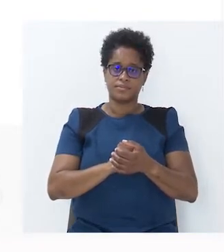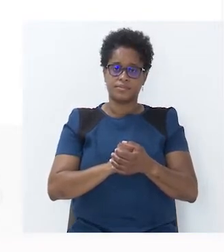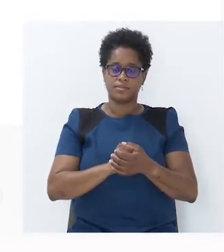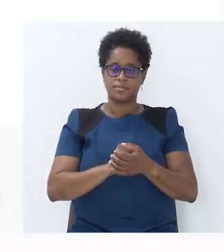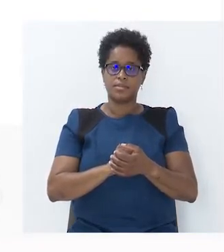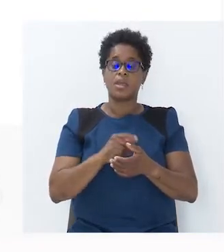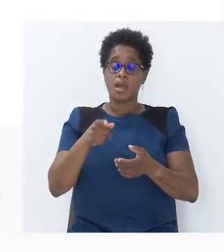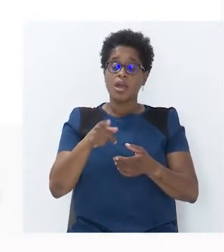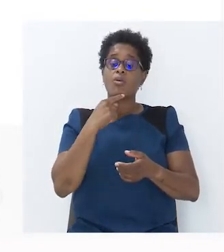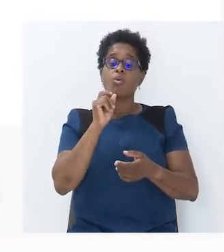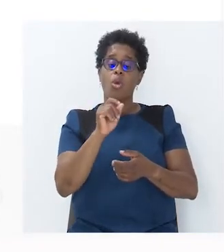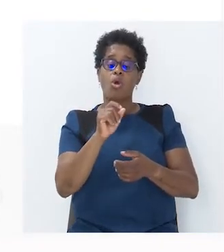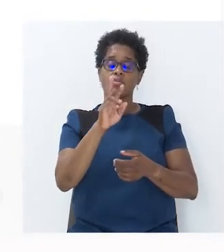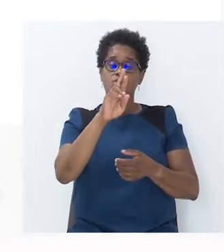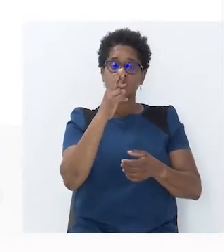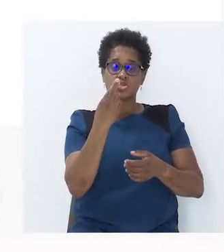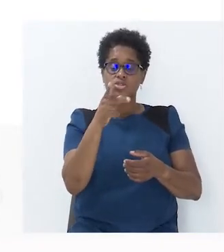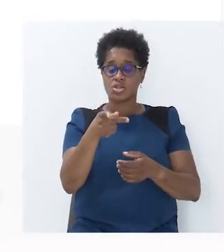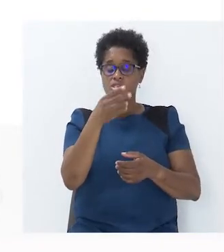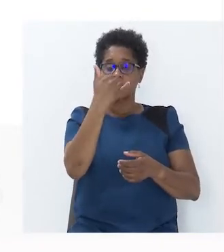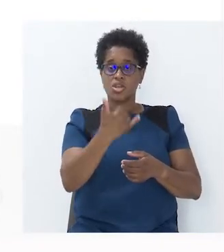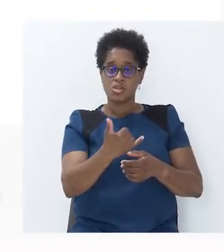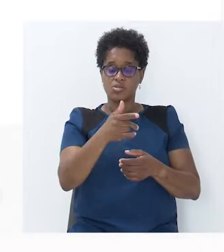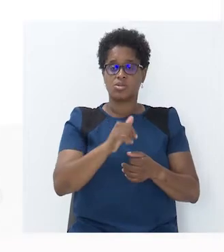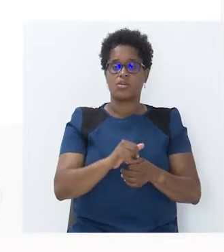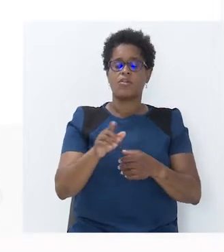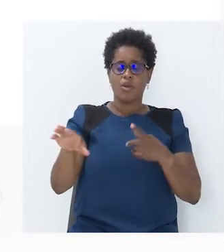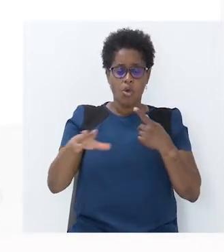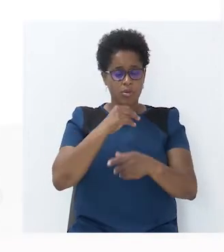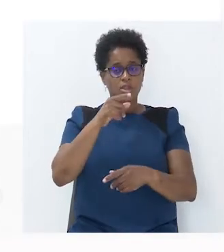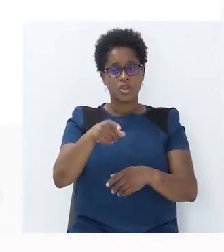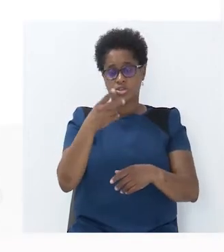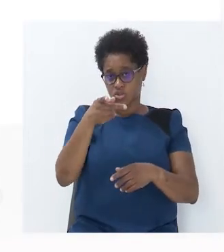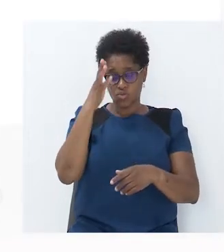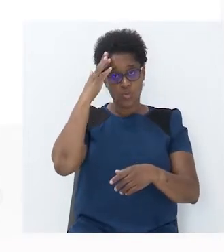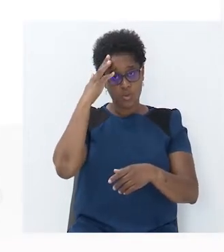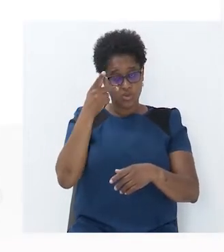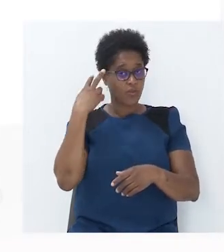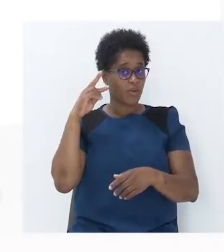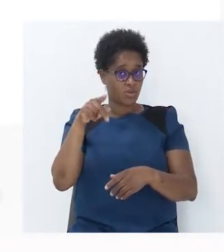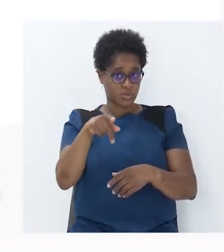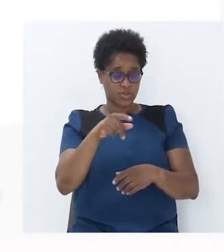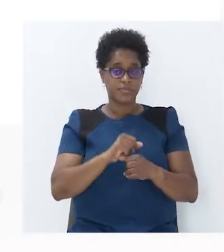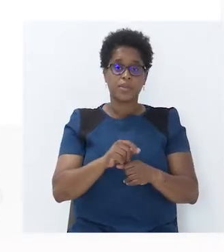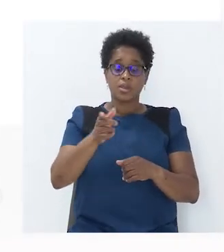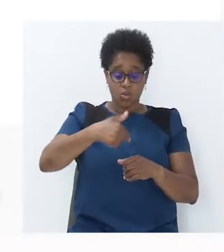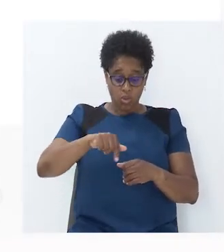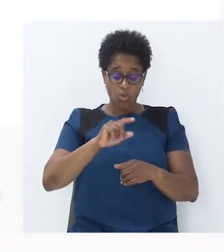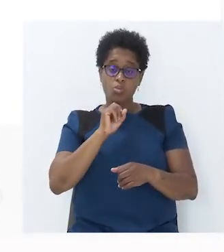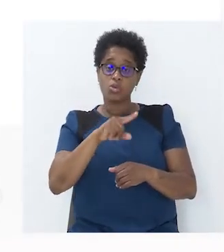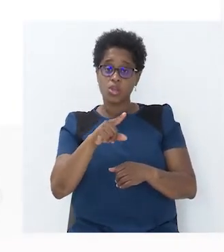vamos chamar de X e Y. Vamos obter estes valores. Nós podemos